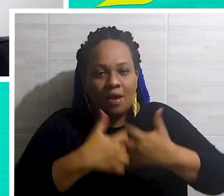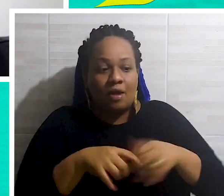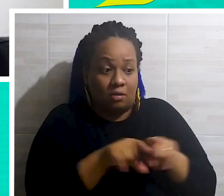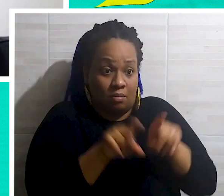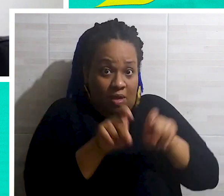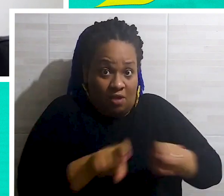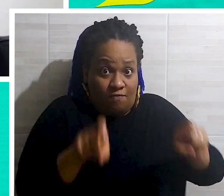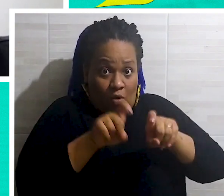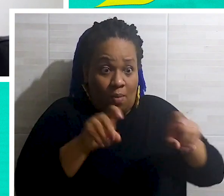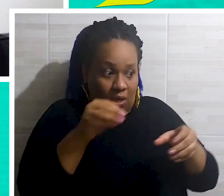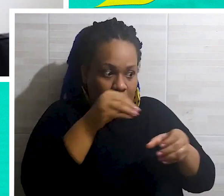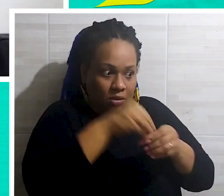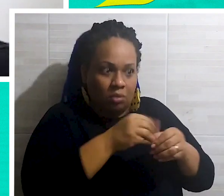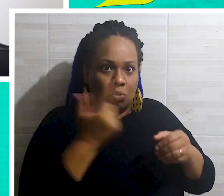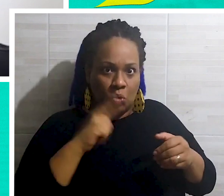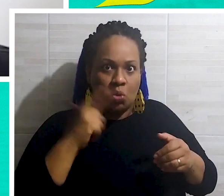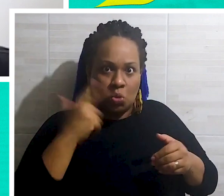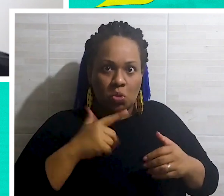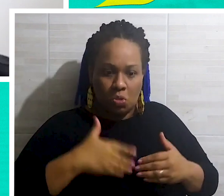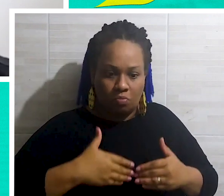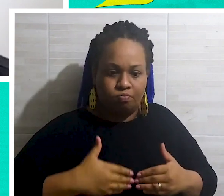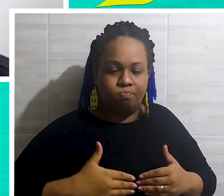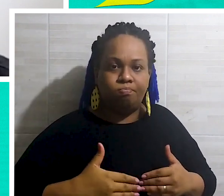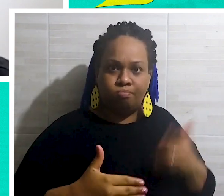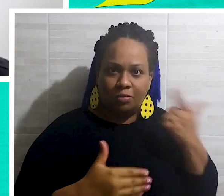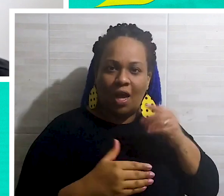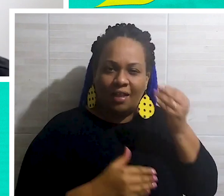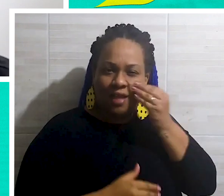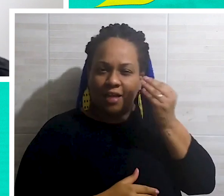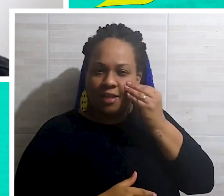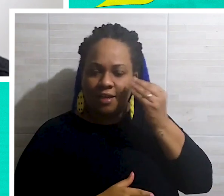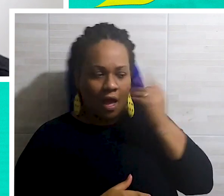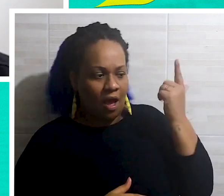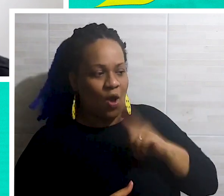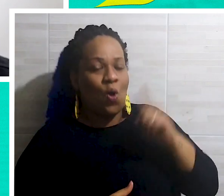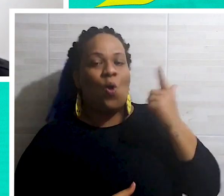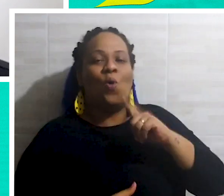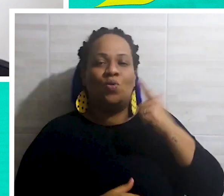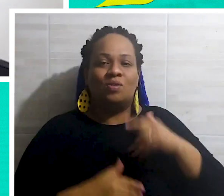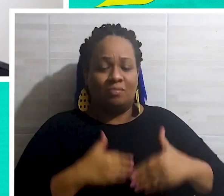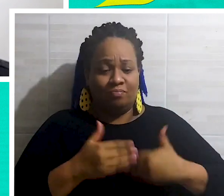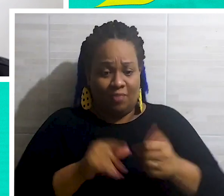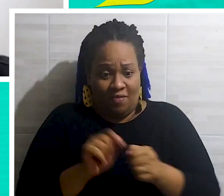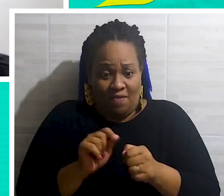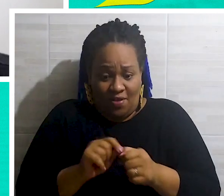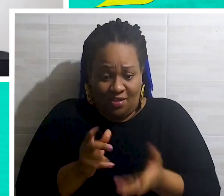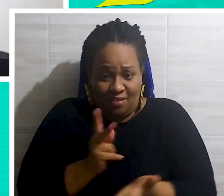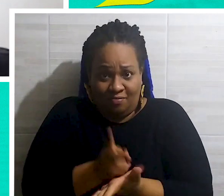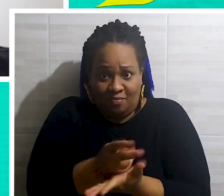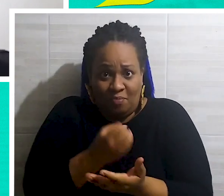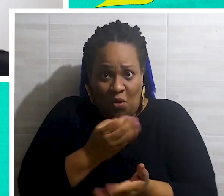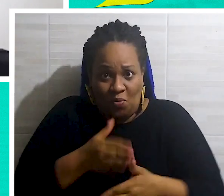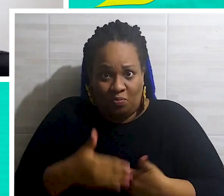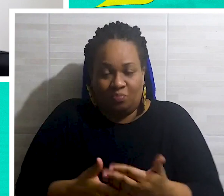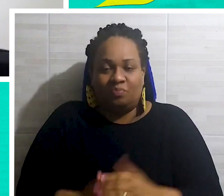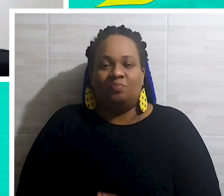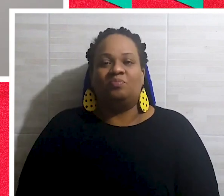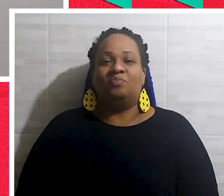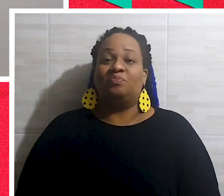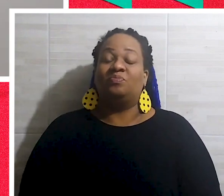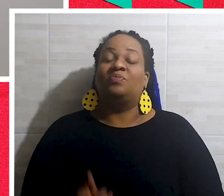e a programação. A programação está bem avançada já, bem evoluída. Já fiz alguns testes. Então, a gente está em execução mesmo.